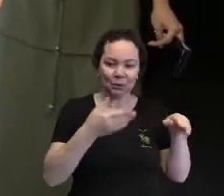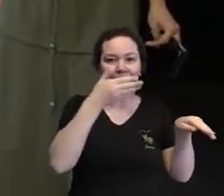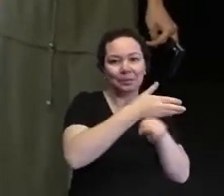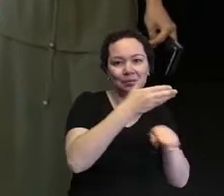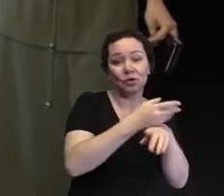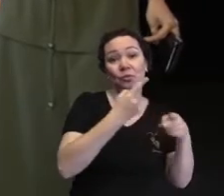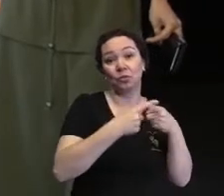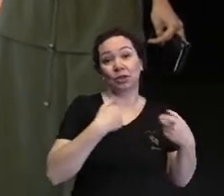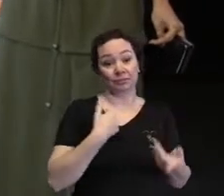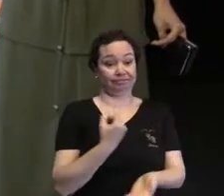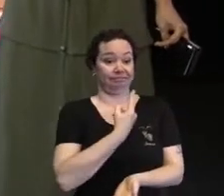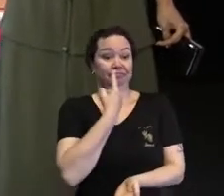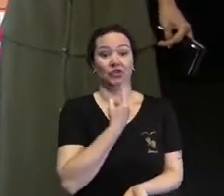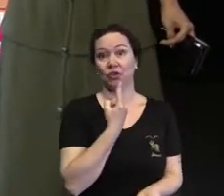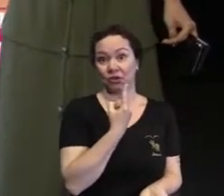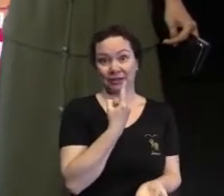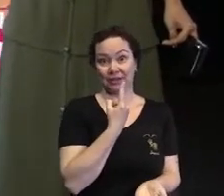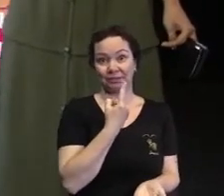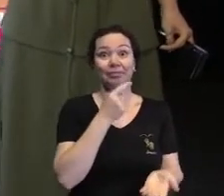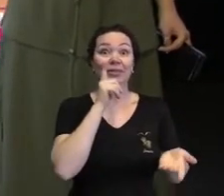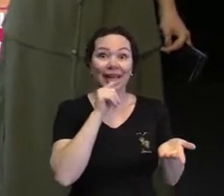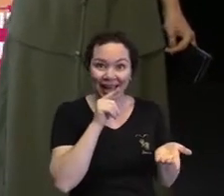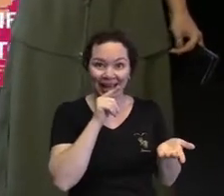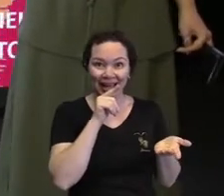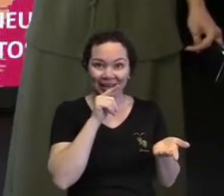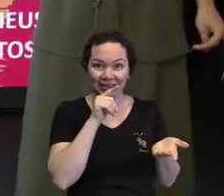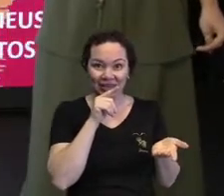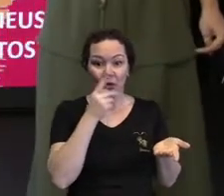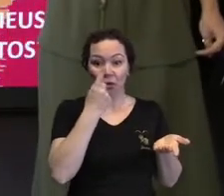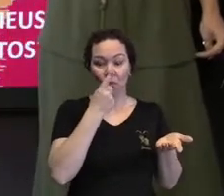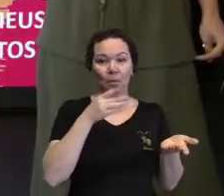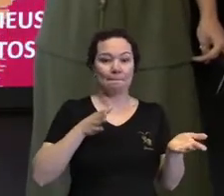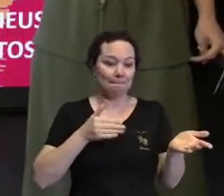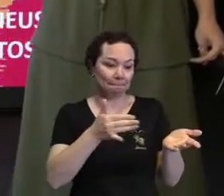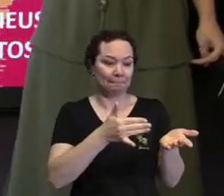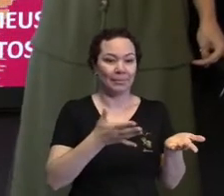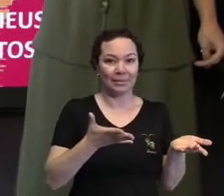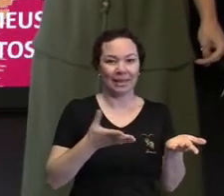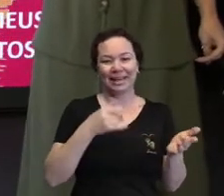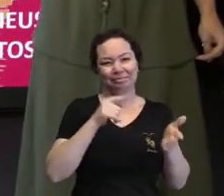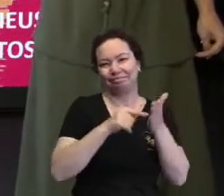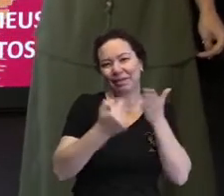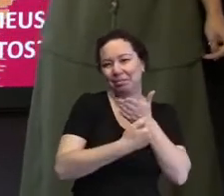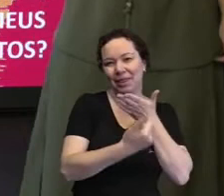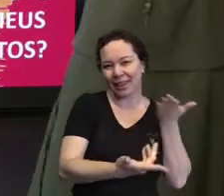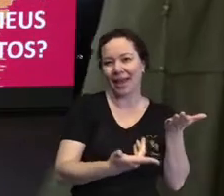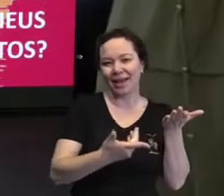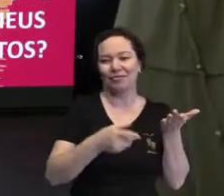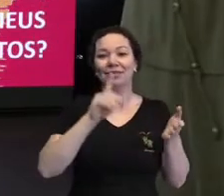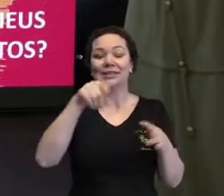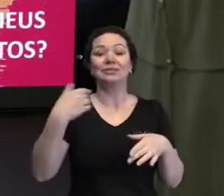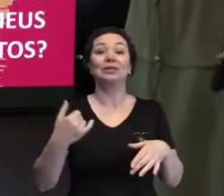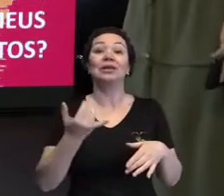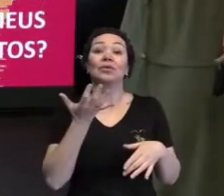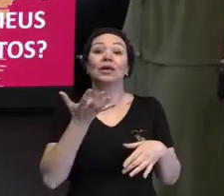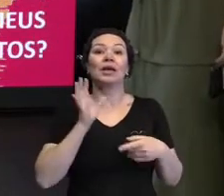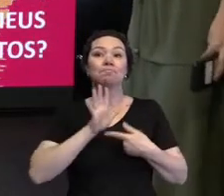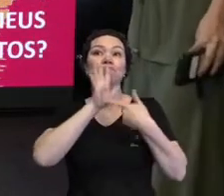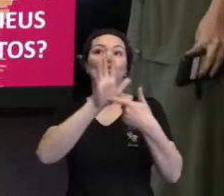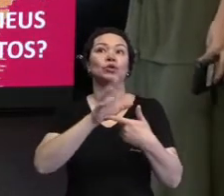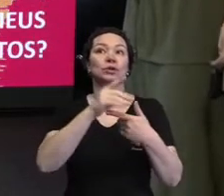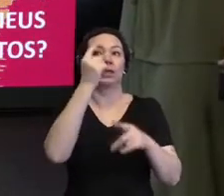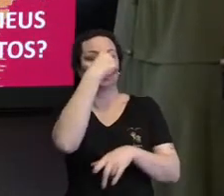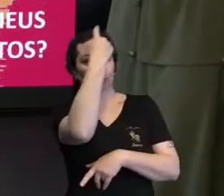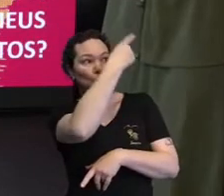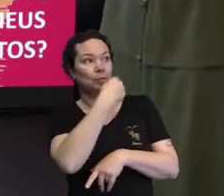peixe sozinho não vê. O peixe na água não vê a água, né? E aqui eu quero destacar a herança genética que está aparecendo